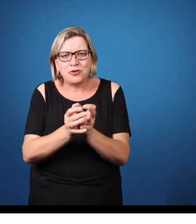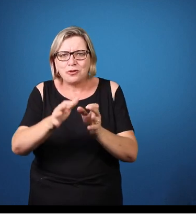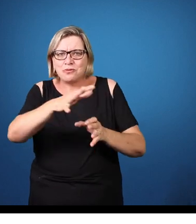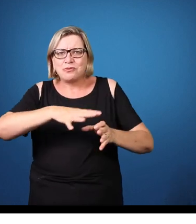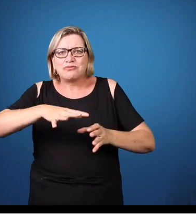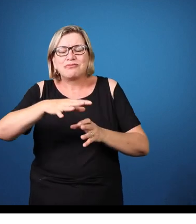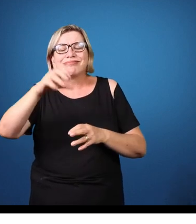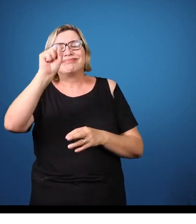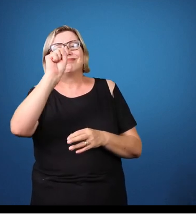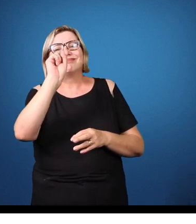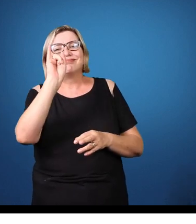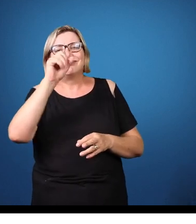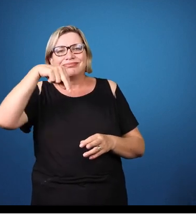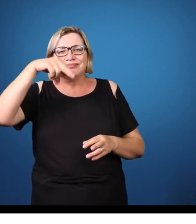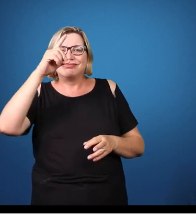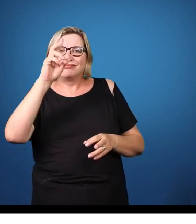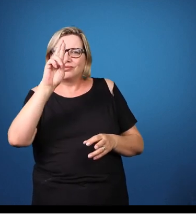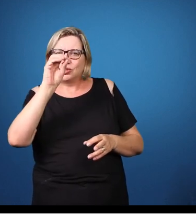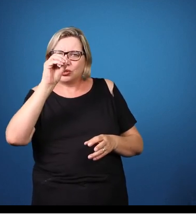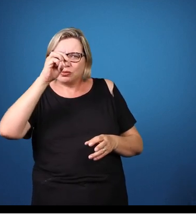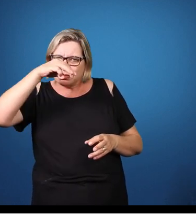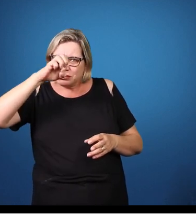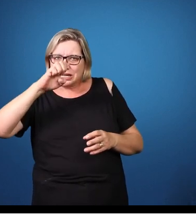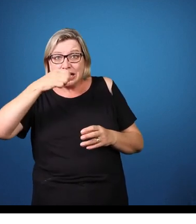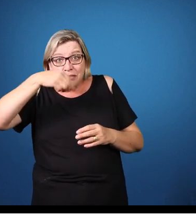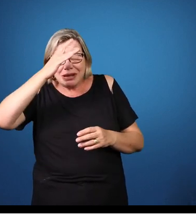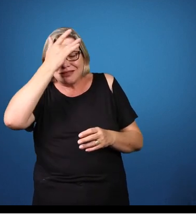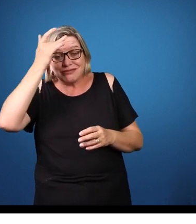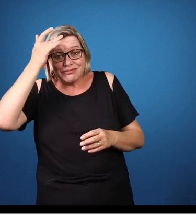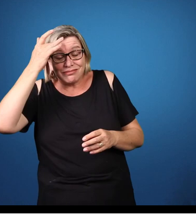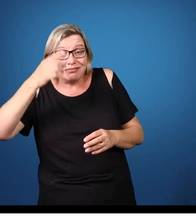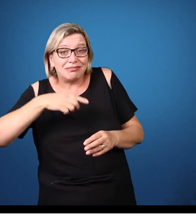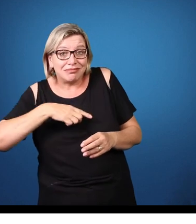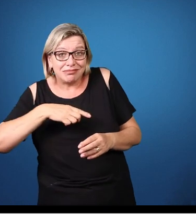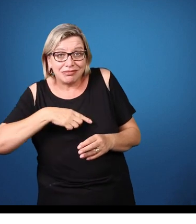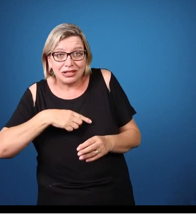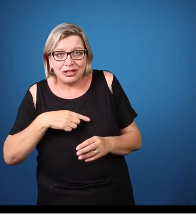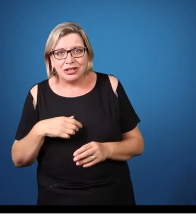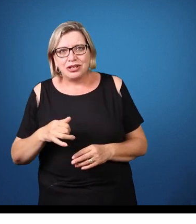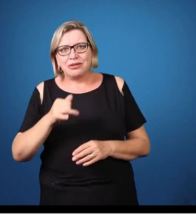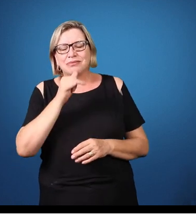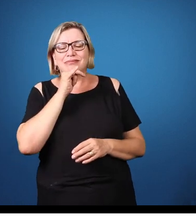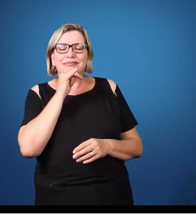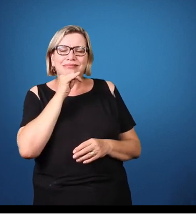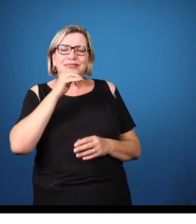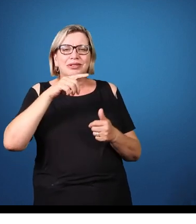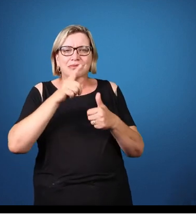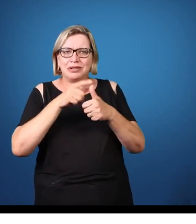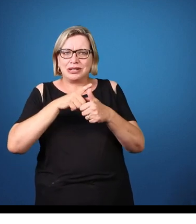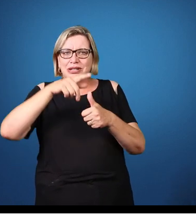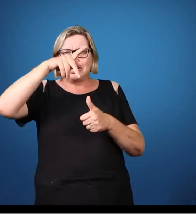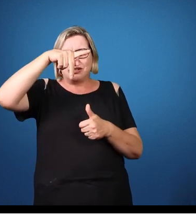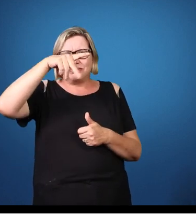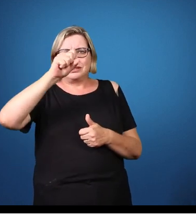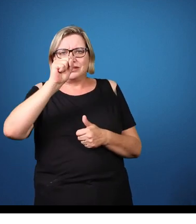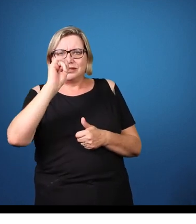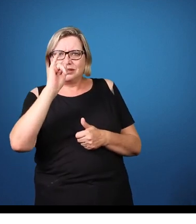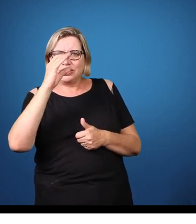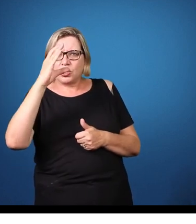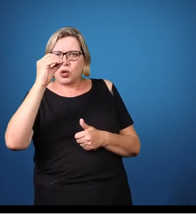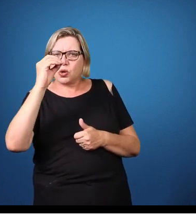síndrome psicótica, que seria aí caracterizado por alucinação,